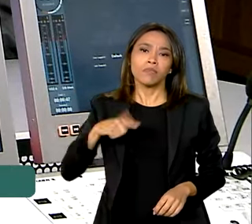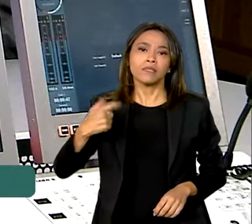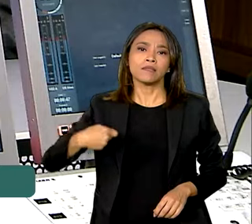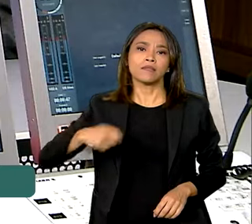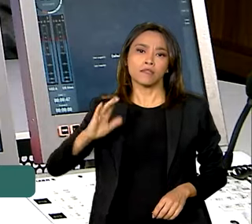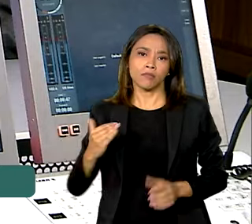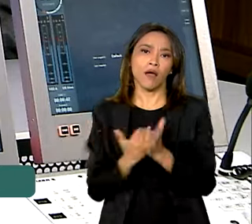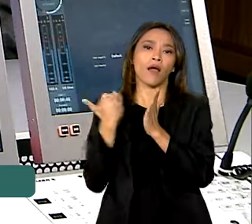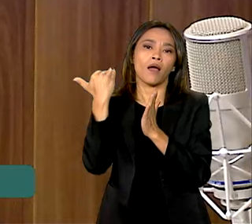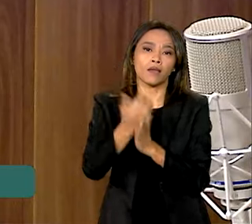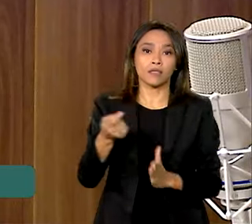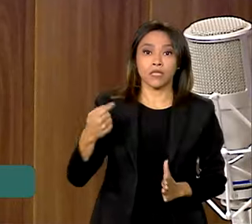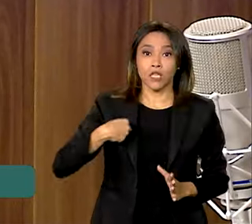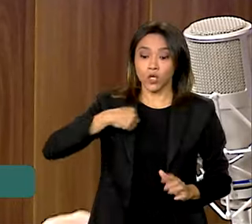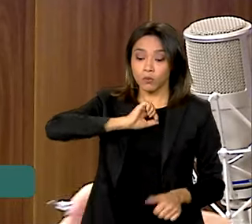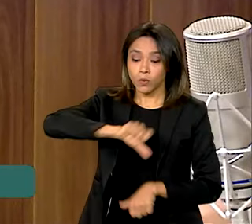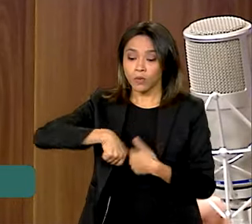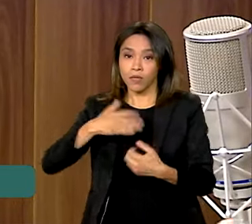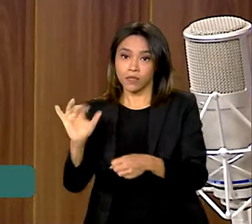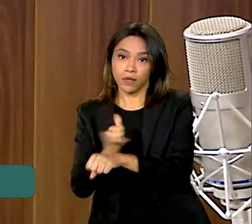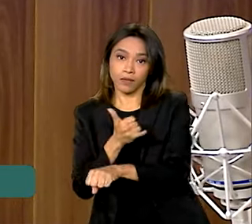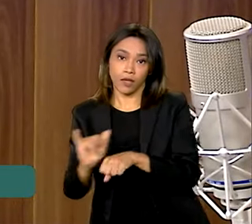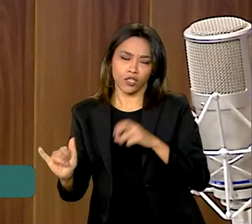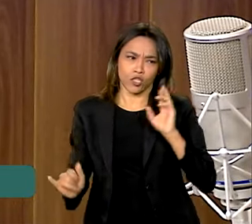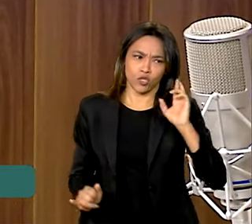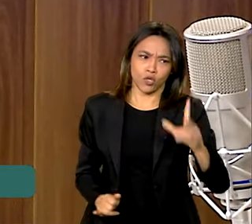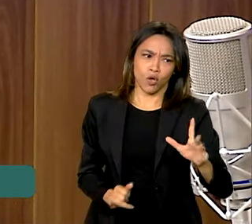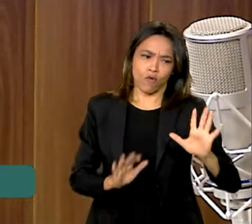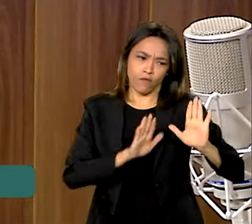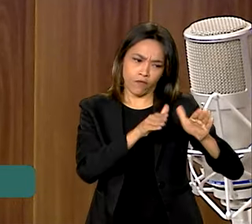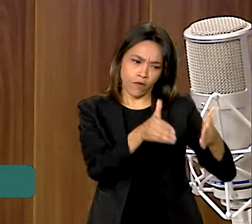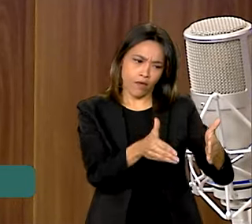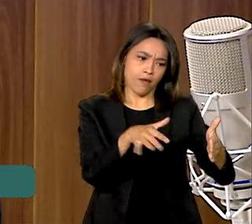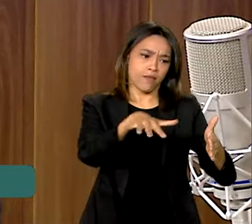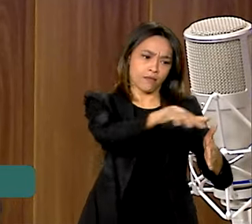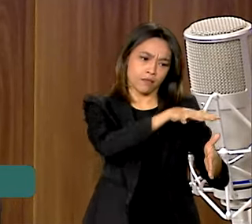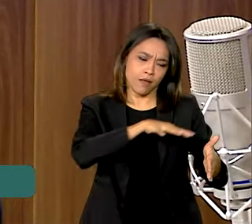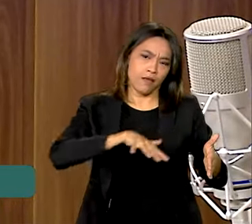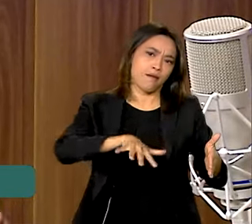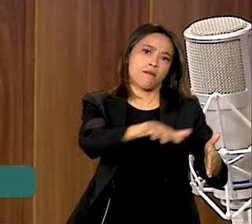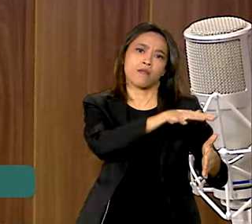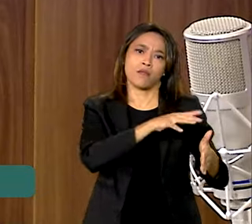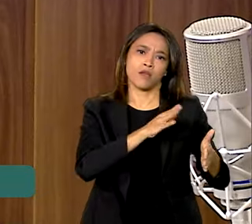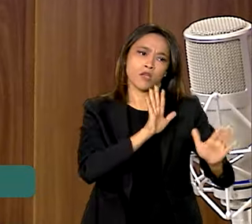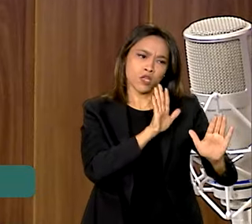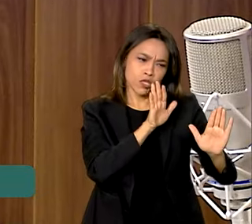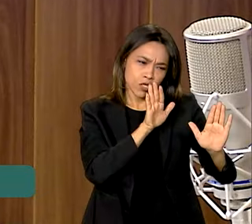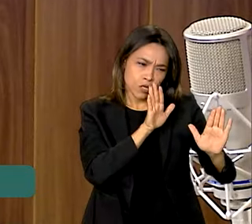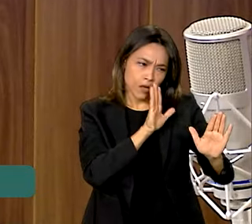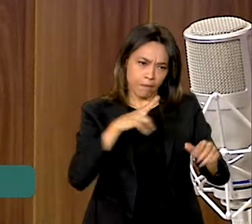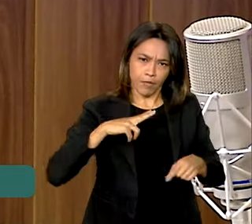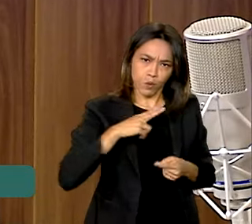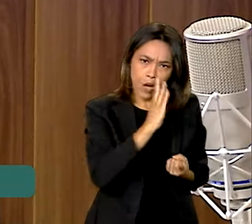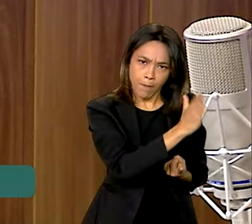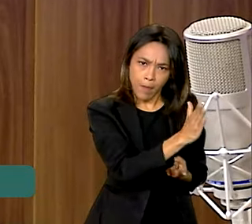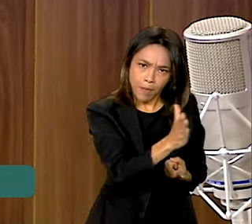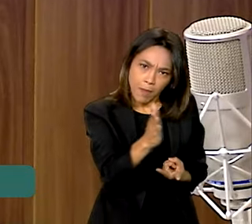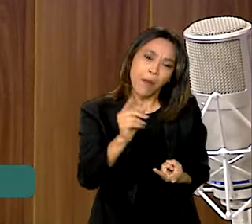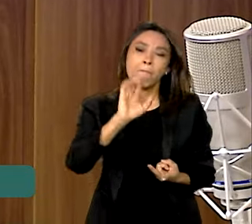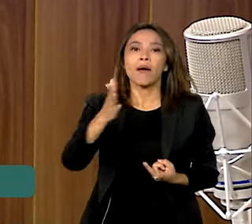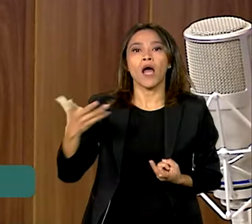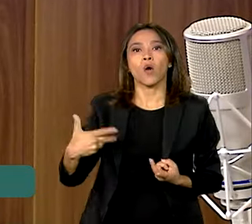nós mudamos a estratégia. Ao invés de atuarmos somente no varejo, nós passamos a atuar no atacado. Então, nós